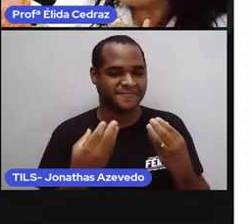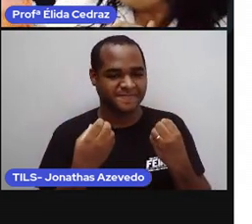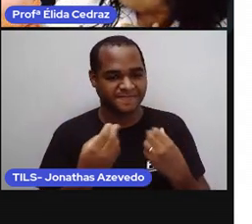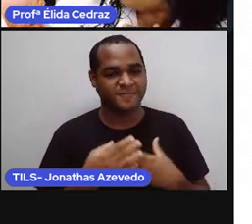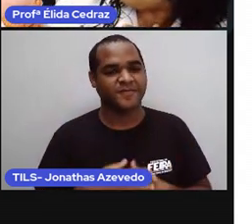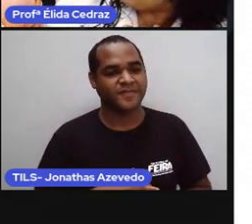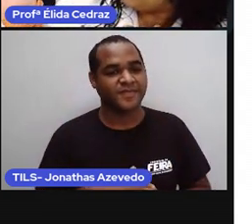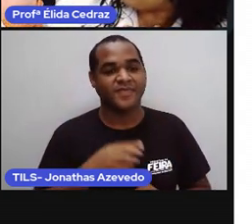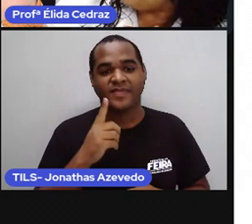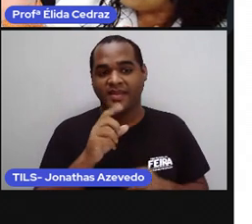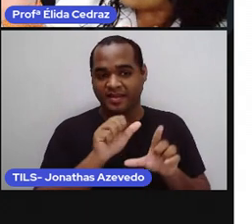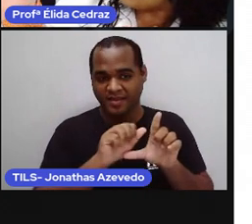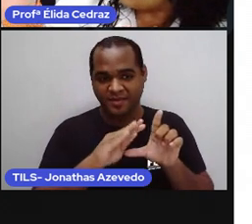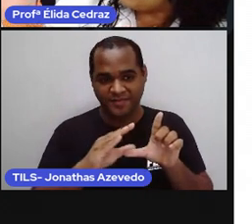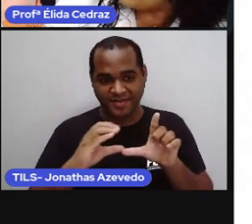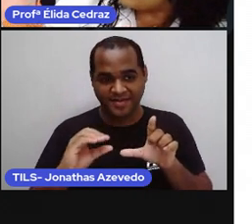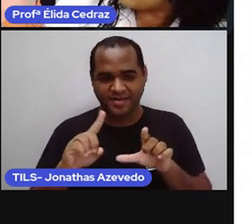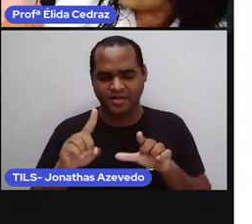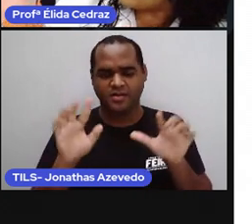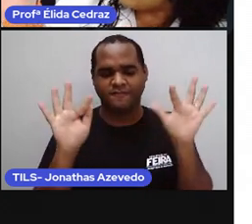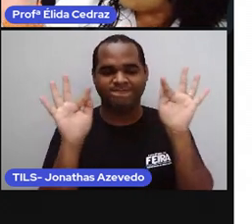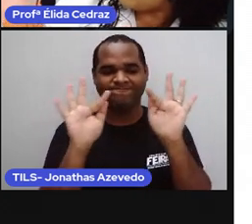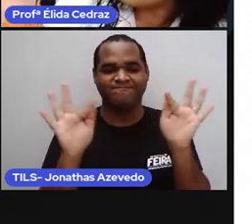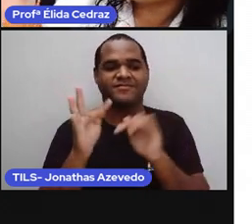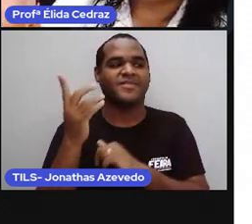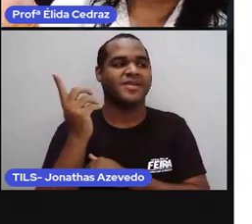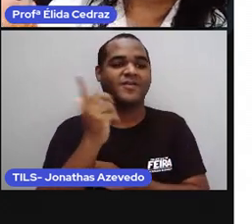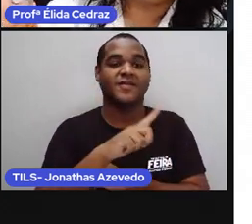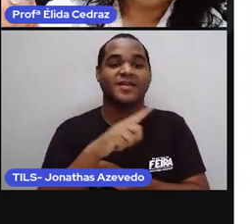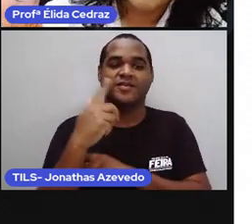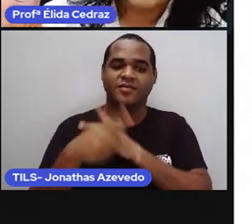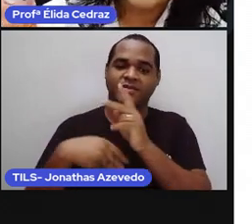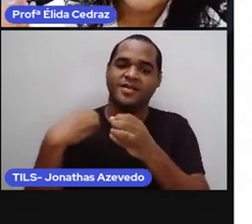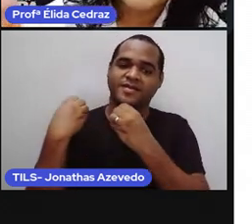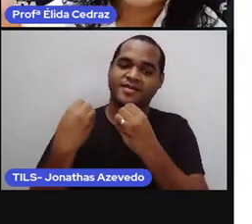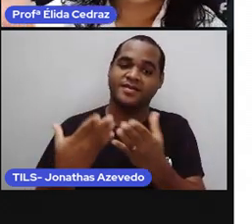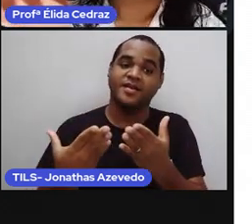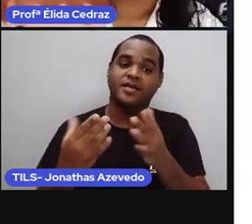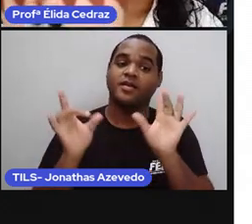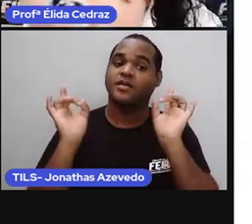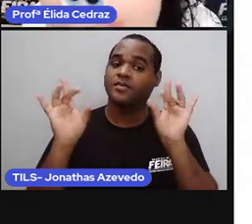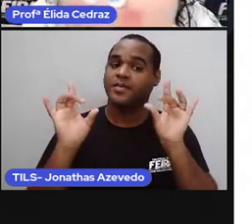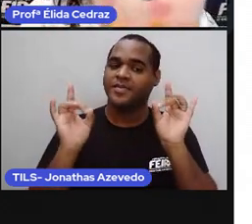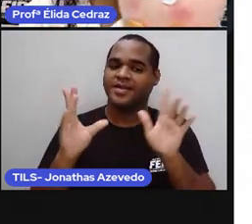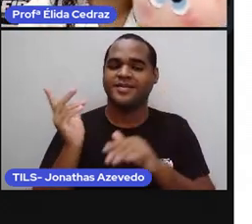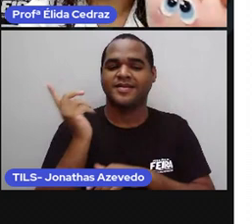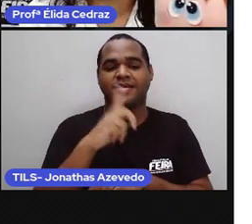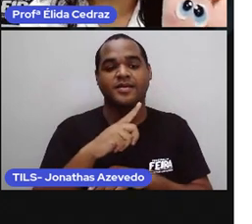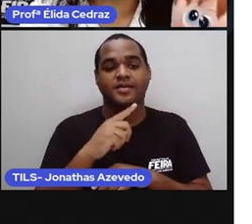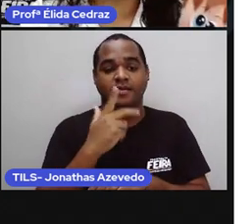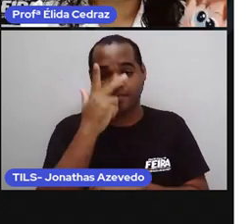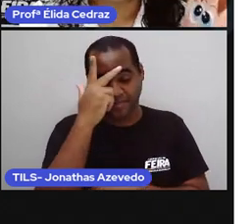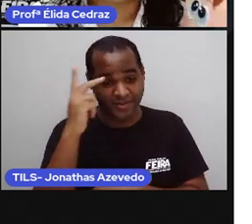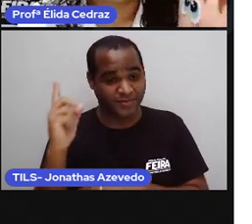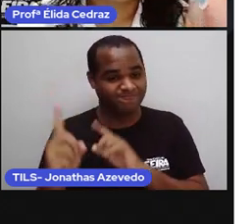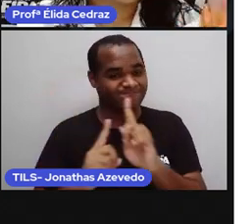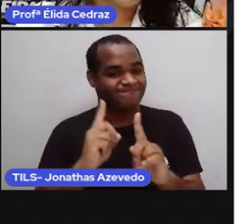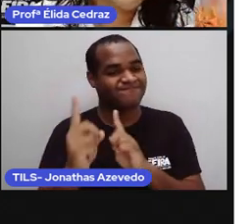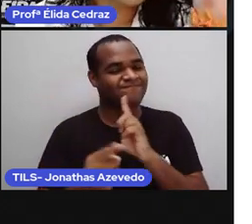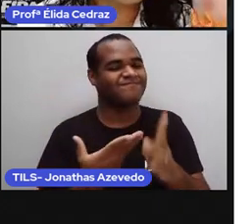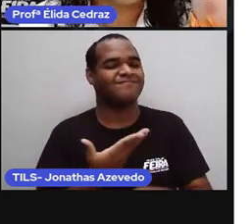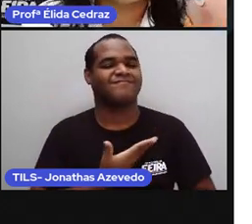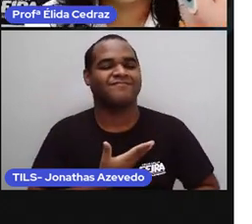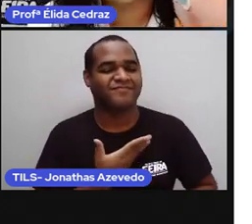alfabeto ficou muito feliz com os presentes que ganhou e com a presença de todos os seus amigos.